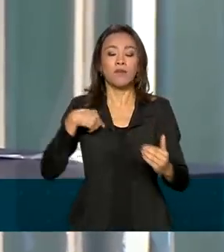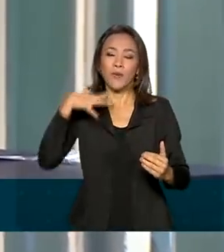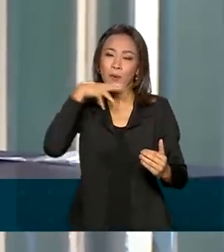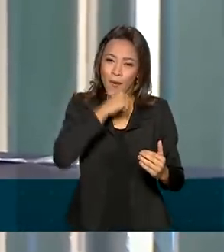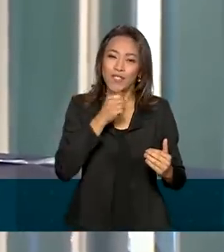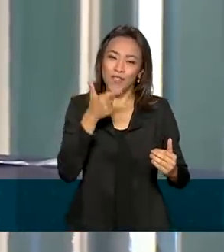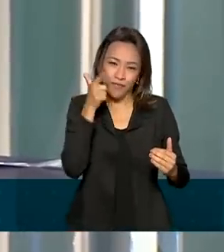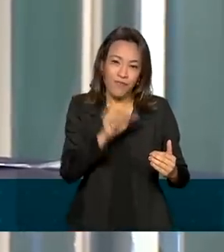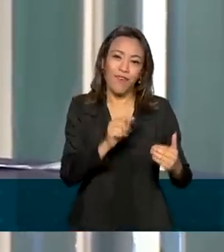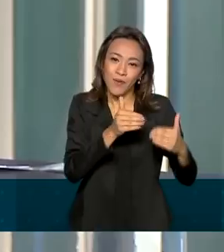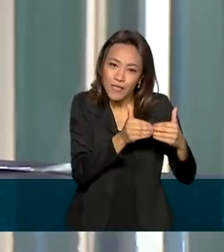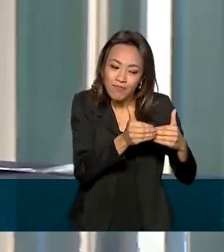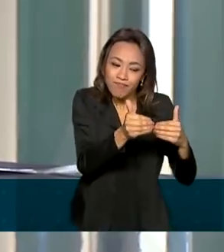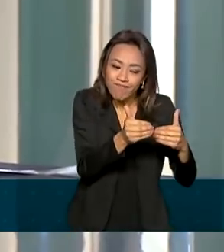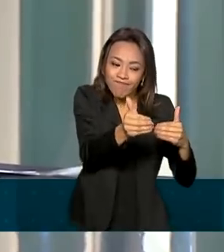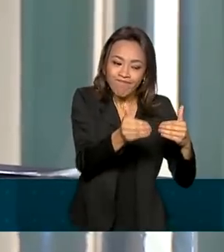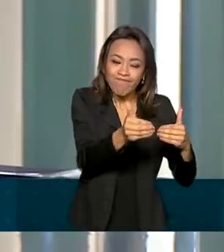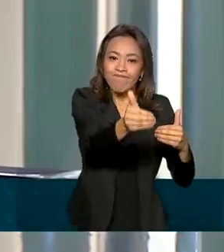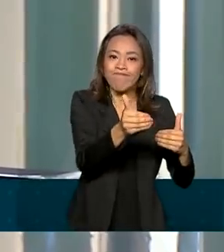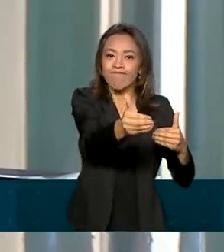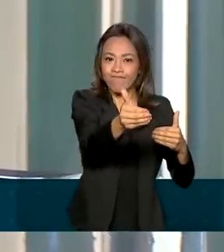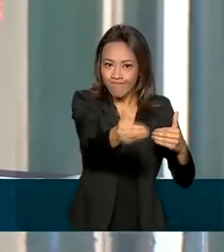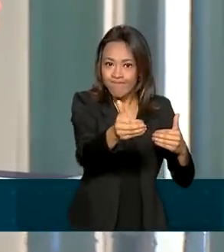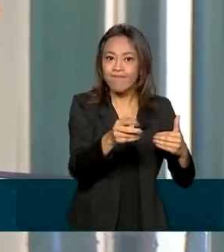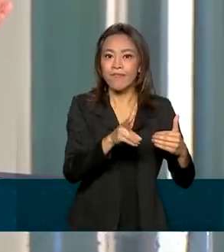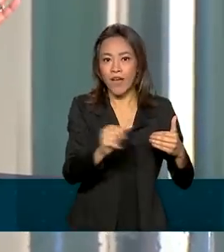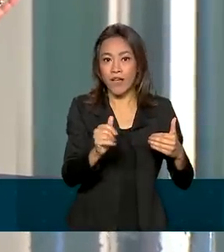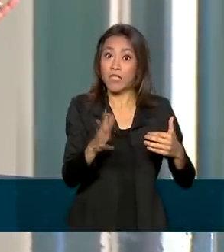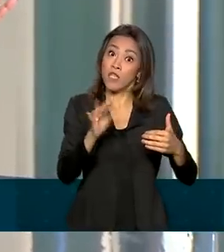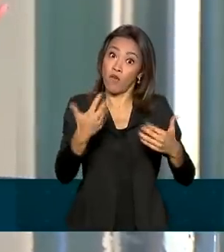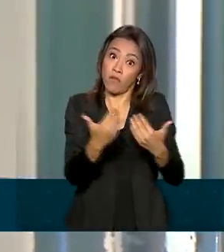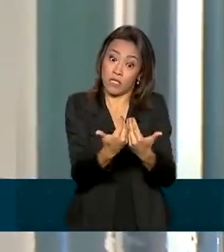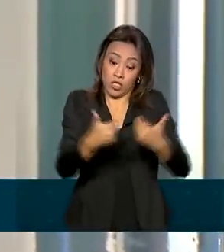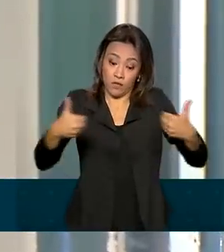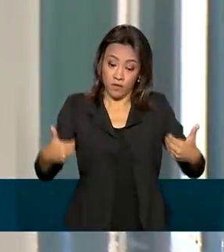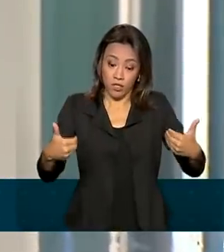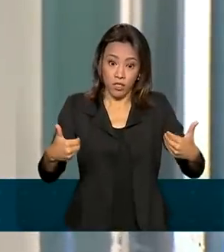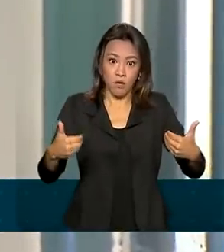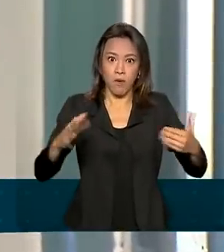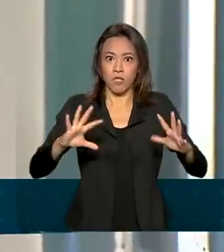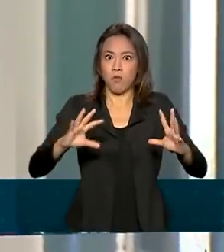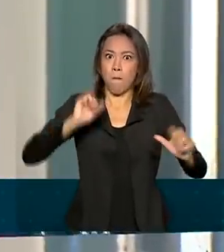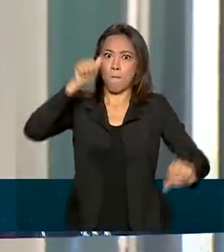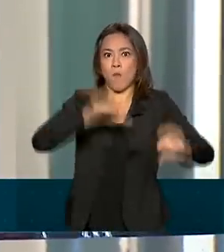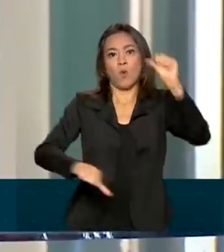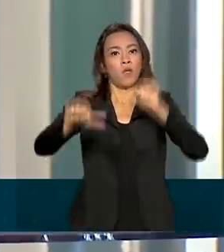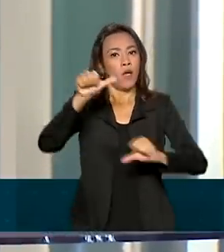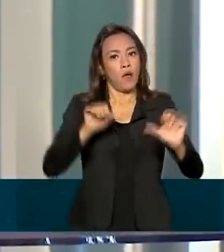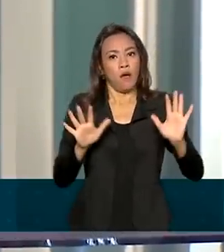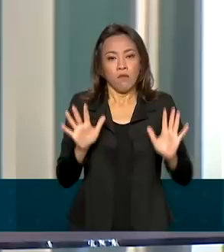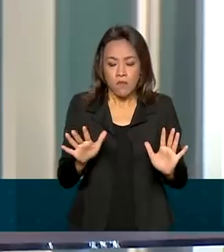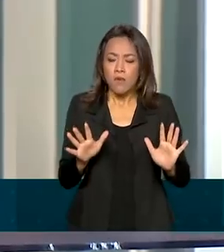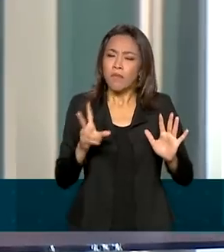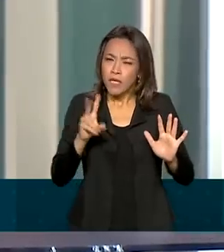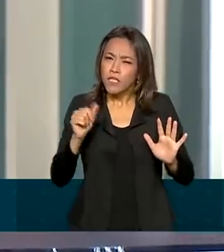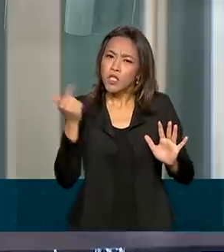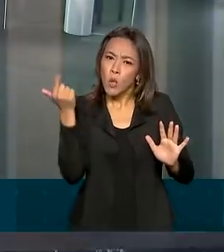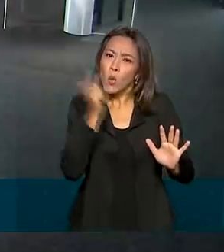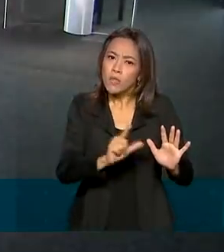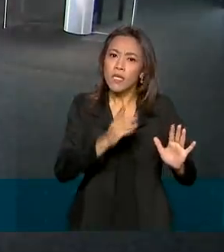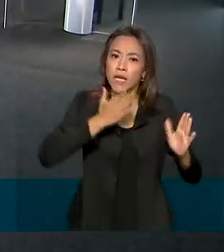assim, talvez ela venha uma dividida e não uma grande reforma para a gente conseguir